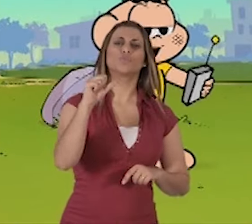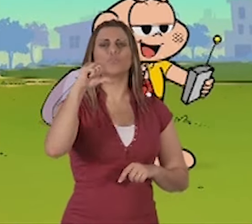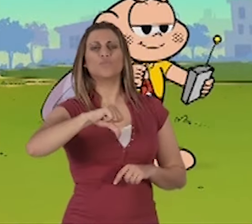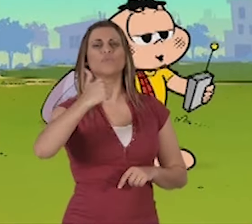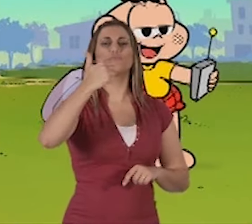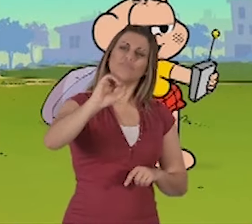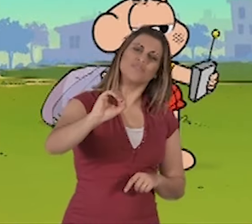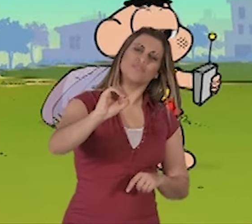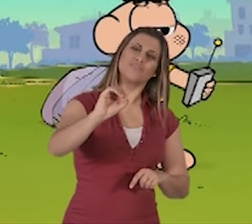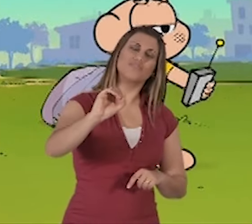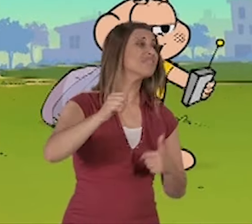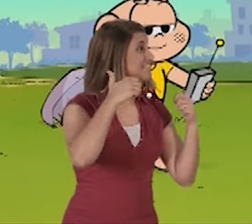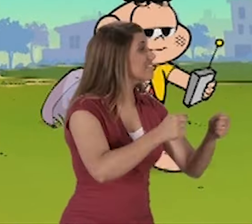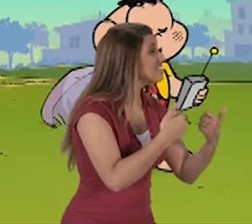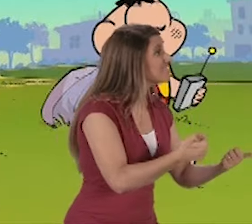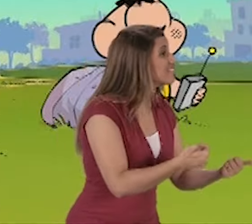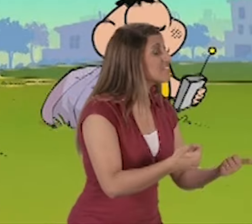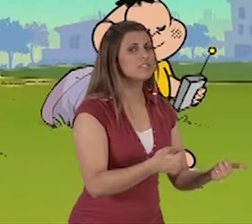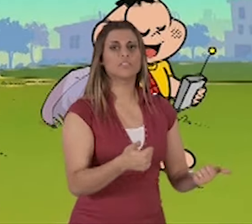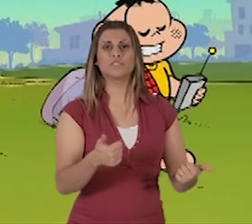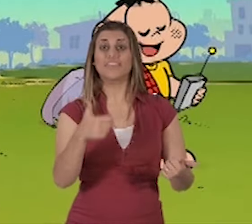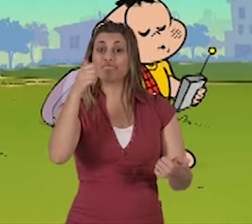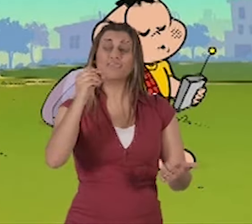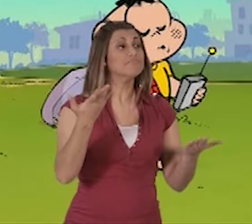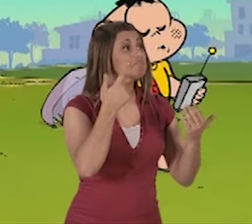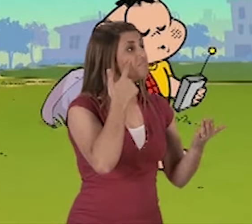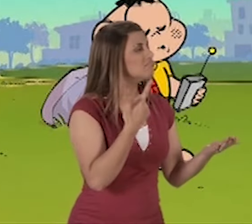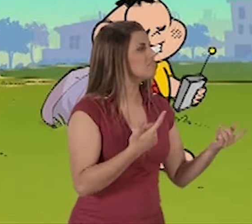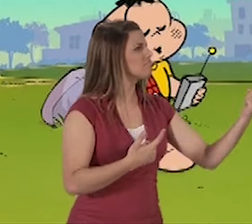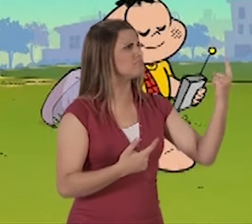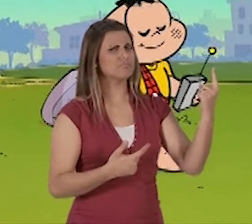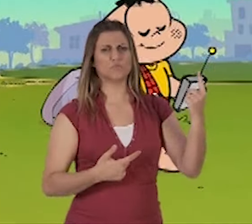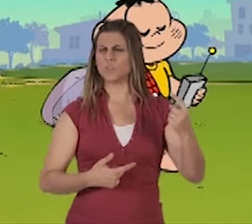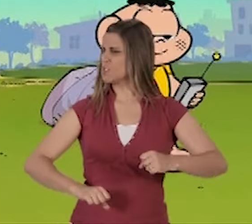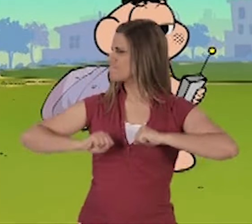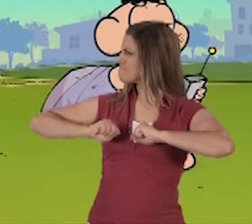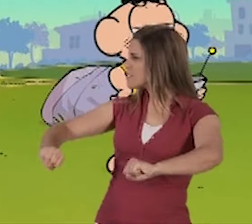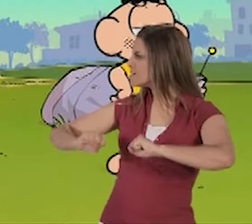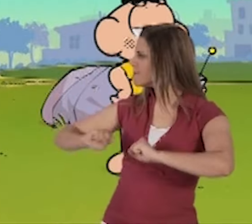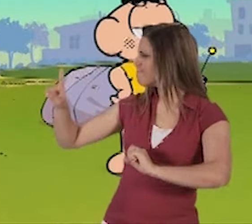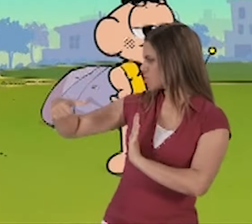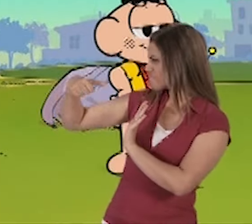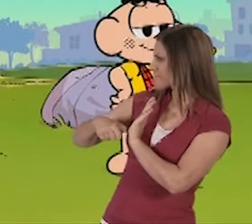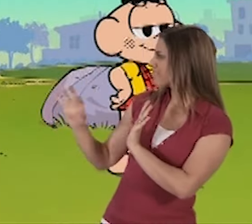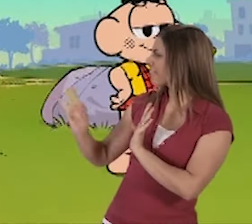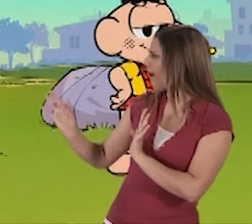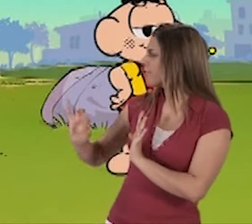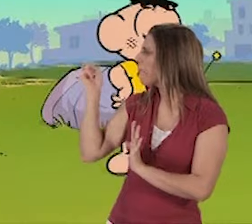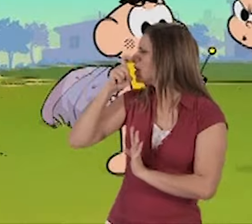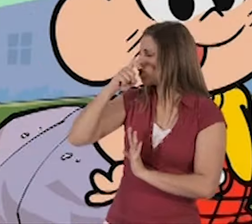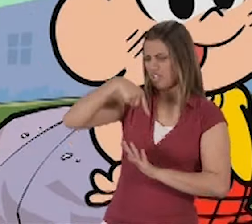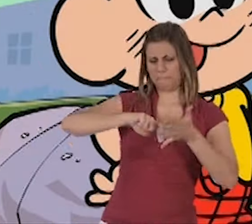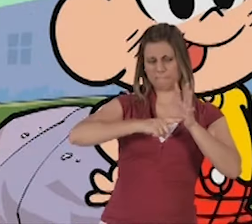seis, sete, oito, nove! Prontinho! 10 segundos no futuro! Viu só? Você nem chegou a ligar a